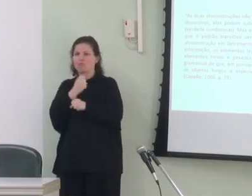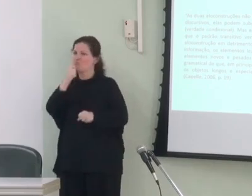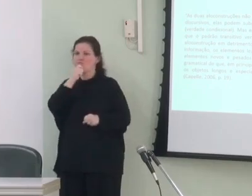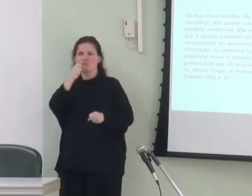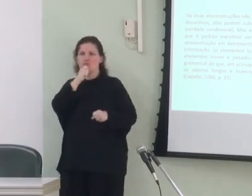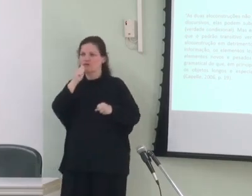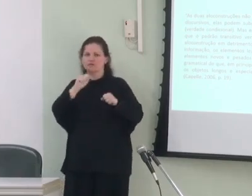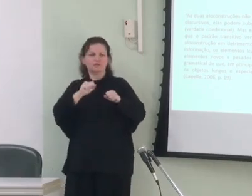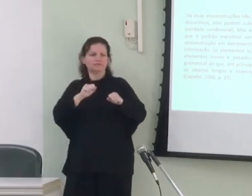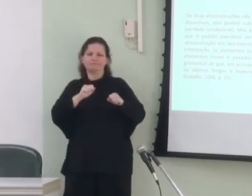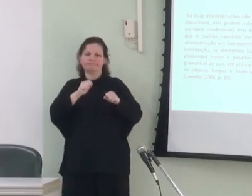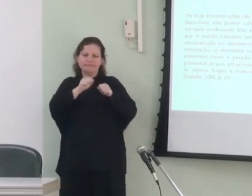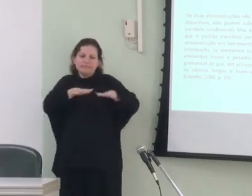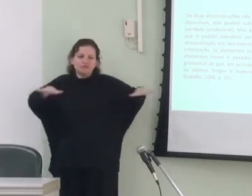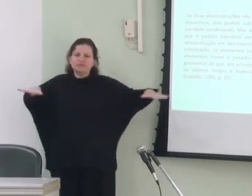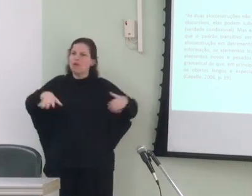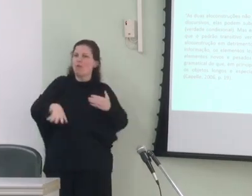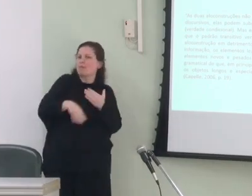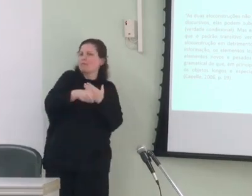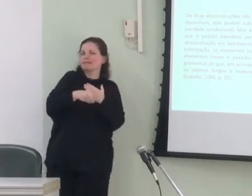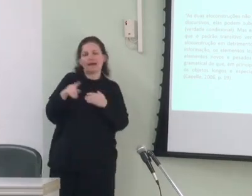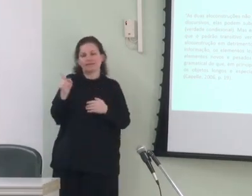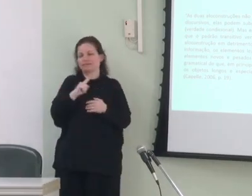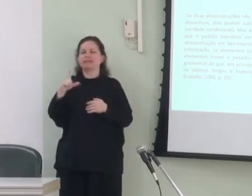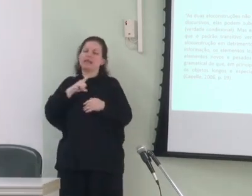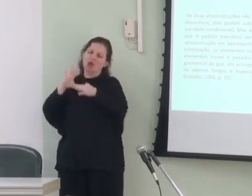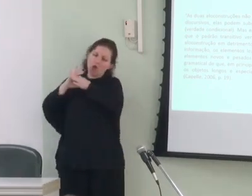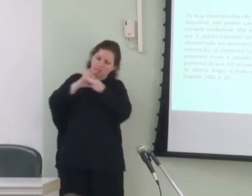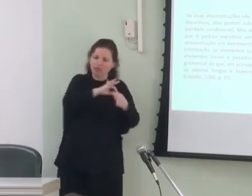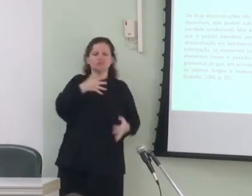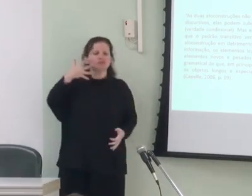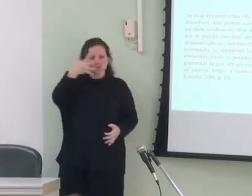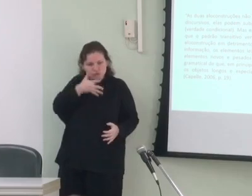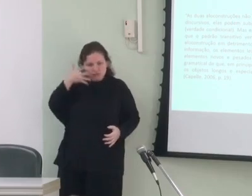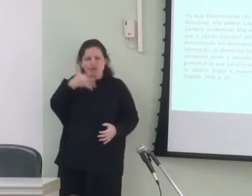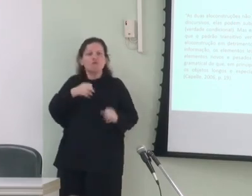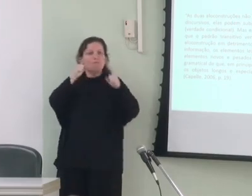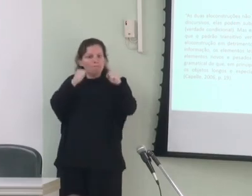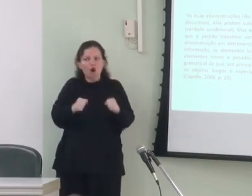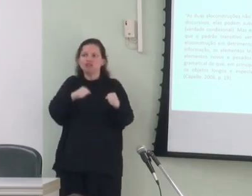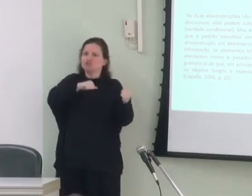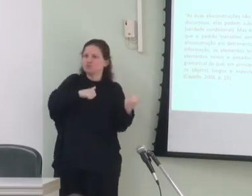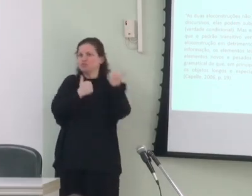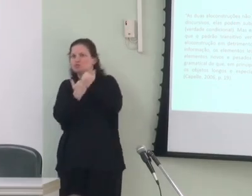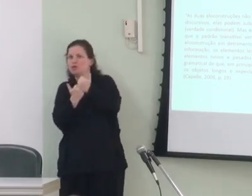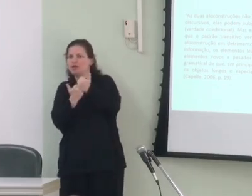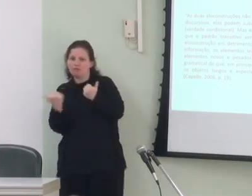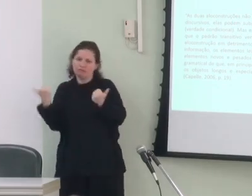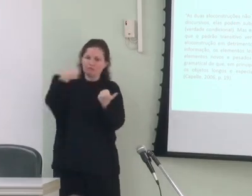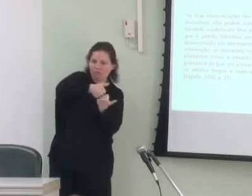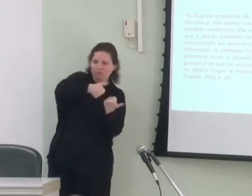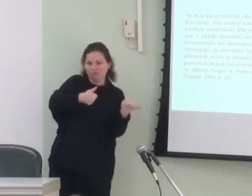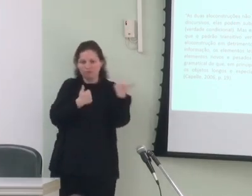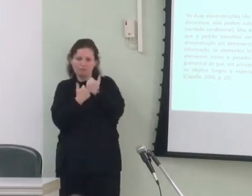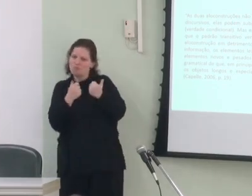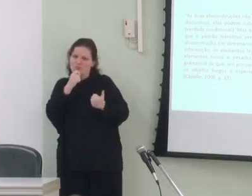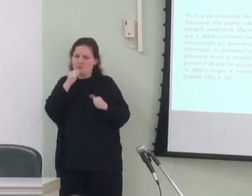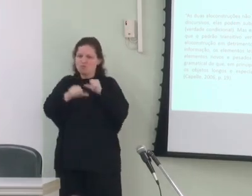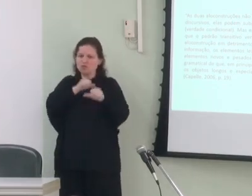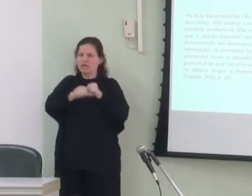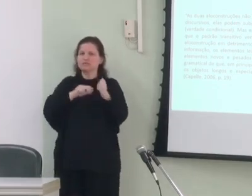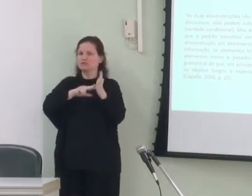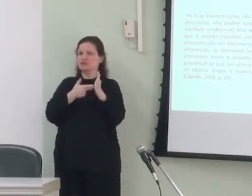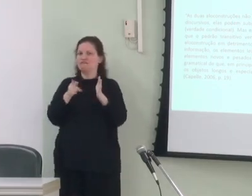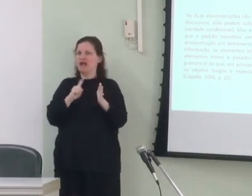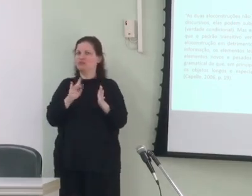distribuição complementar isso é em muitos contextos cursivos elas podem substituir uma a outra sem acarretar uma mudança no